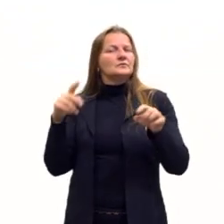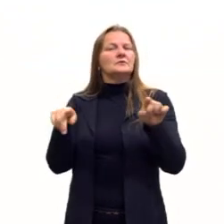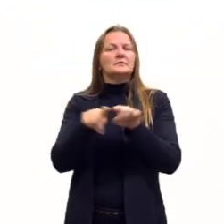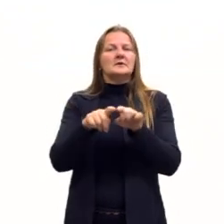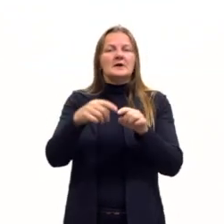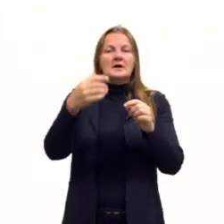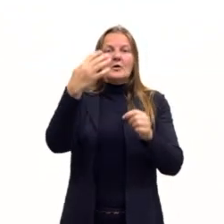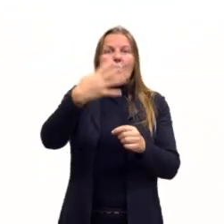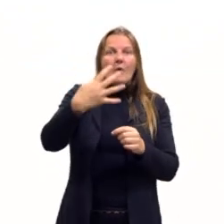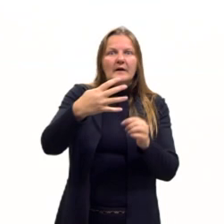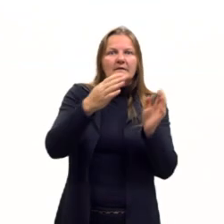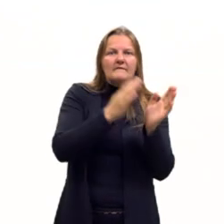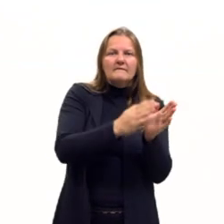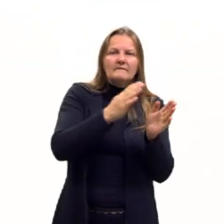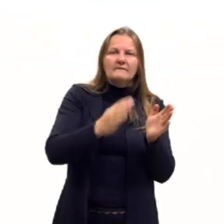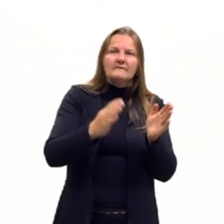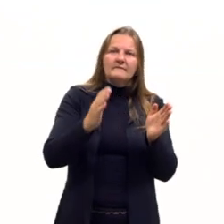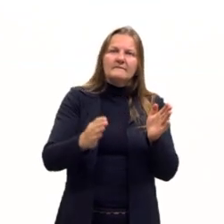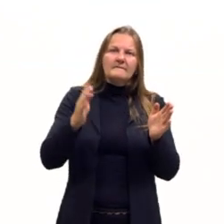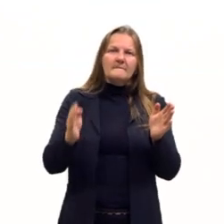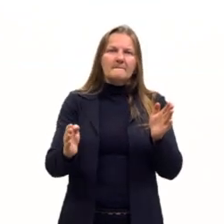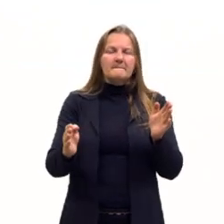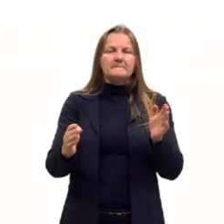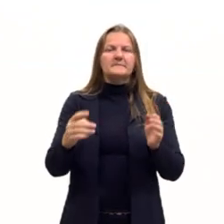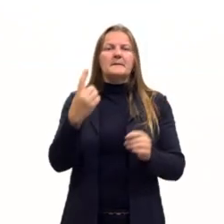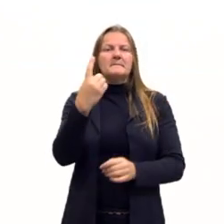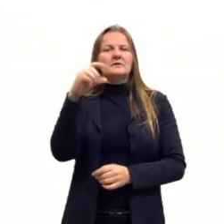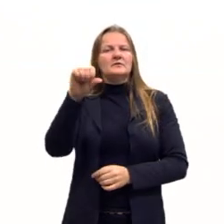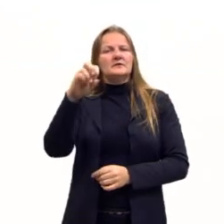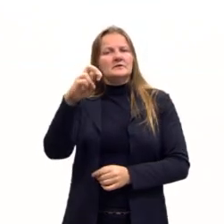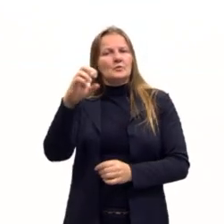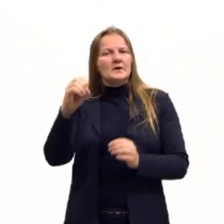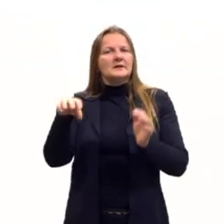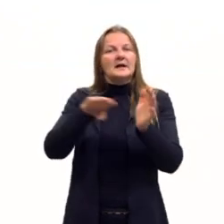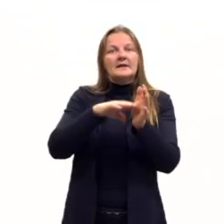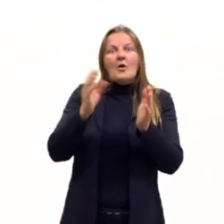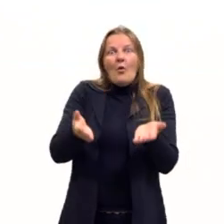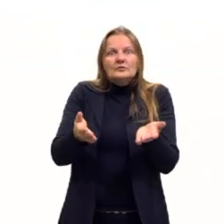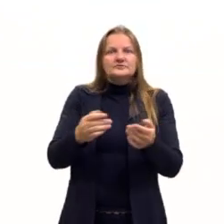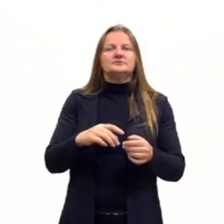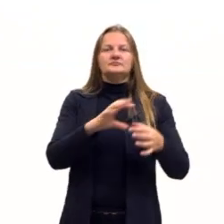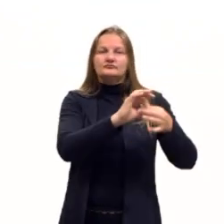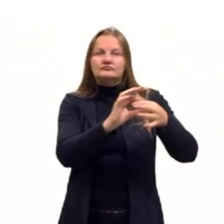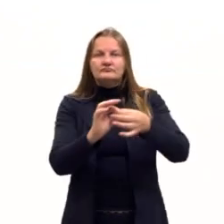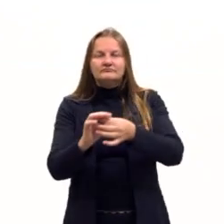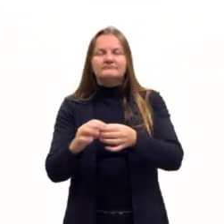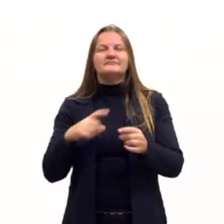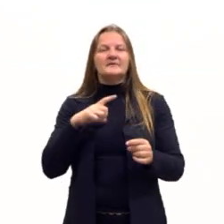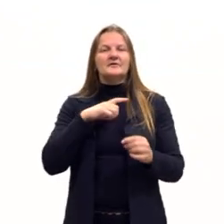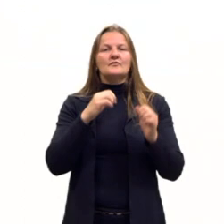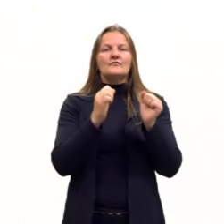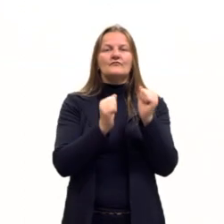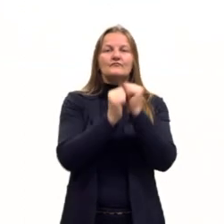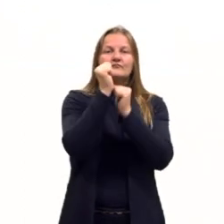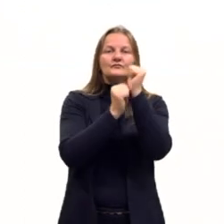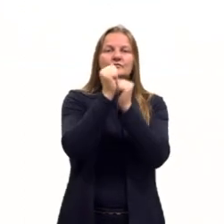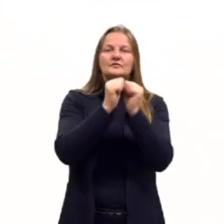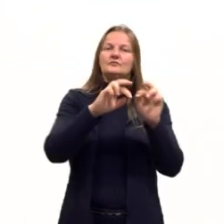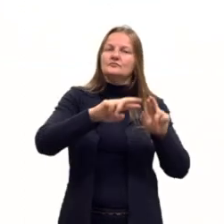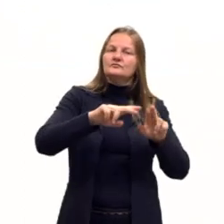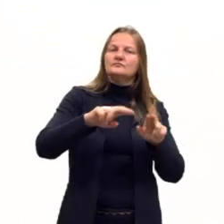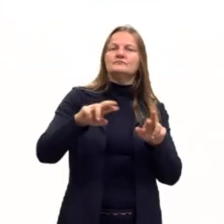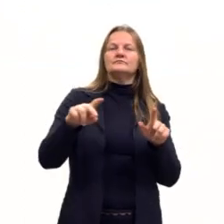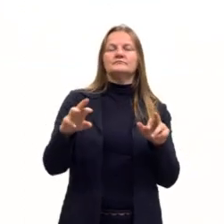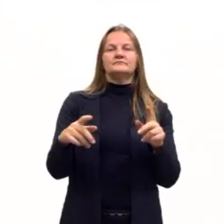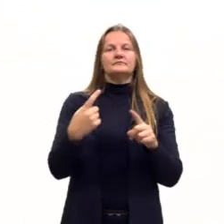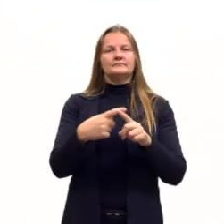quarta fase, e aí a partir dos anos 50, até os dias de hoje, mais ou menos, nós temos algumas fases dessa industrialização. Então a